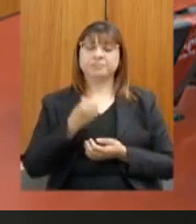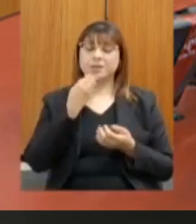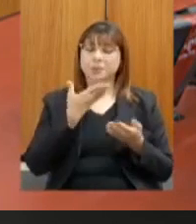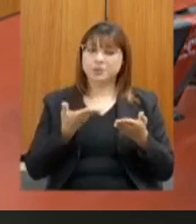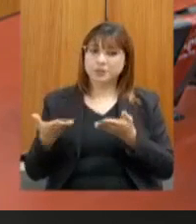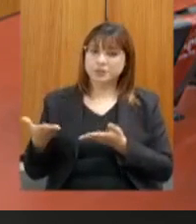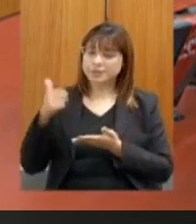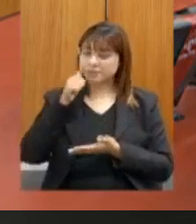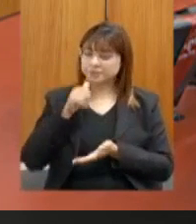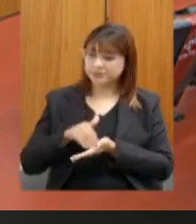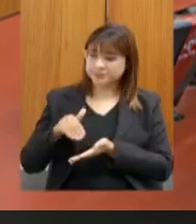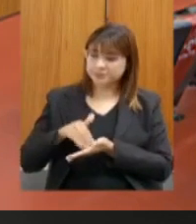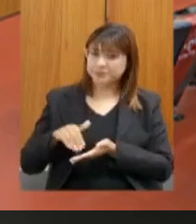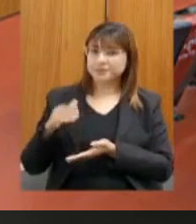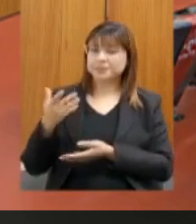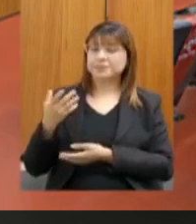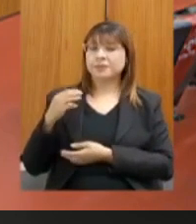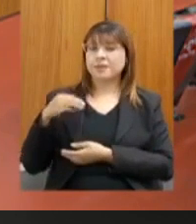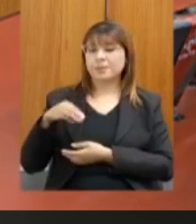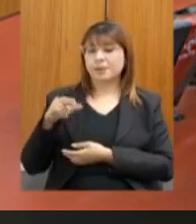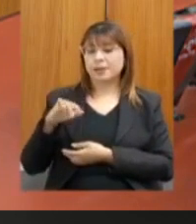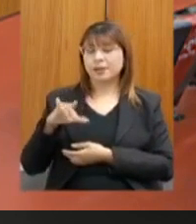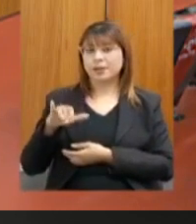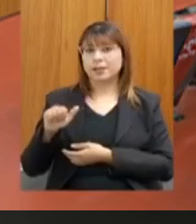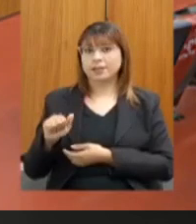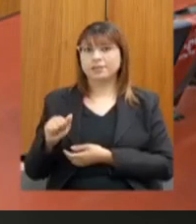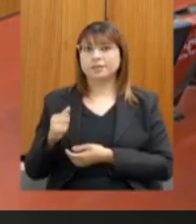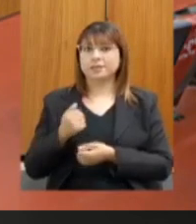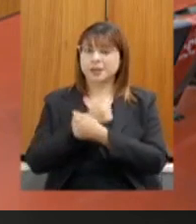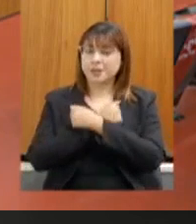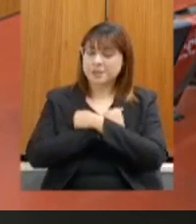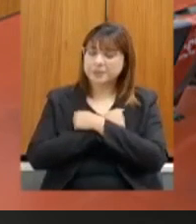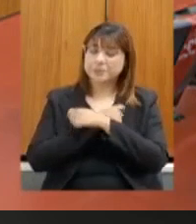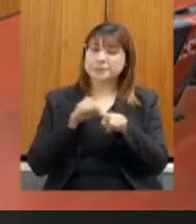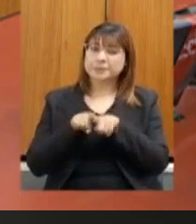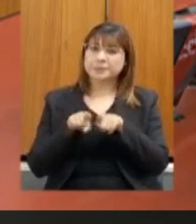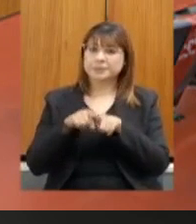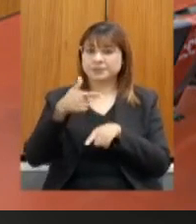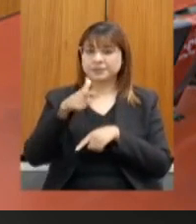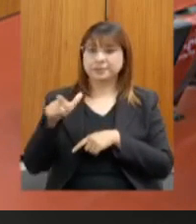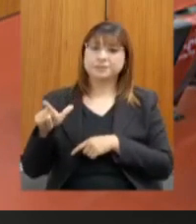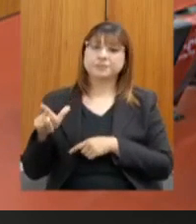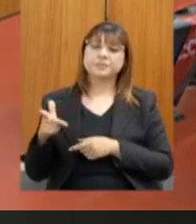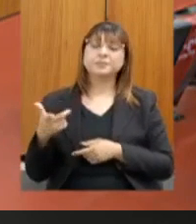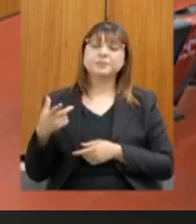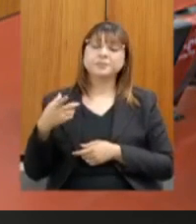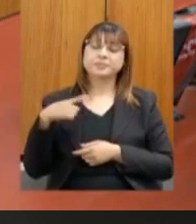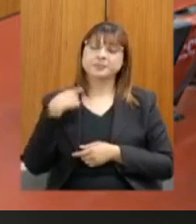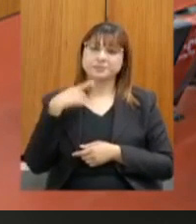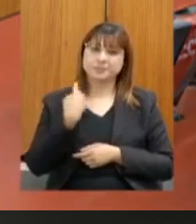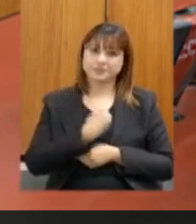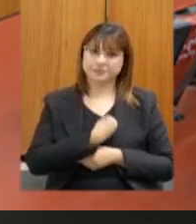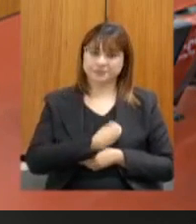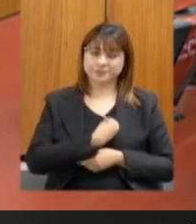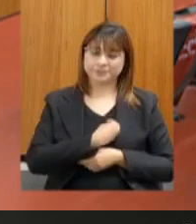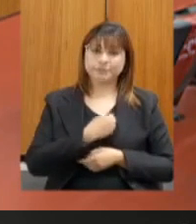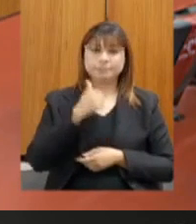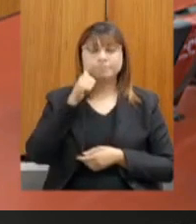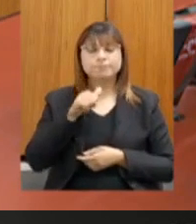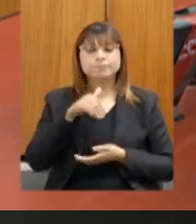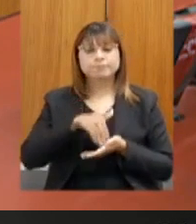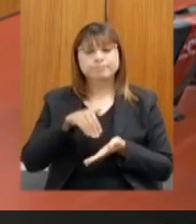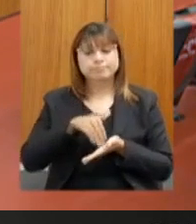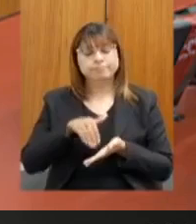-vinda, apresada secretária Marília, um abraço também aos demais parlamentares presentes. Secretária,